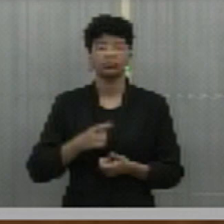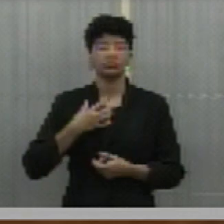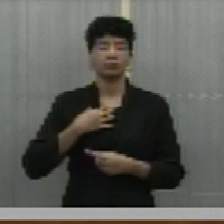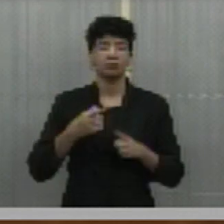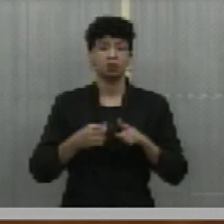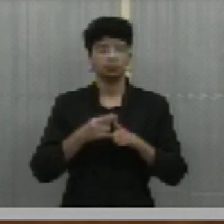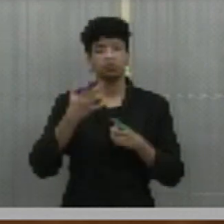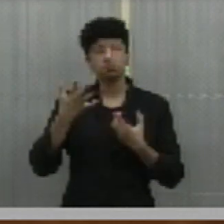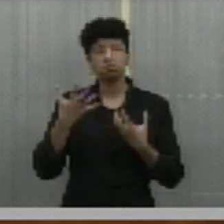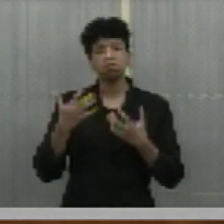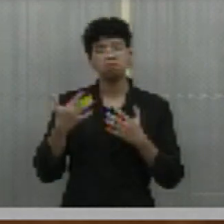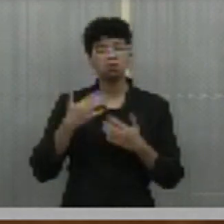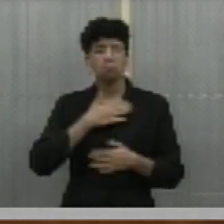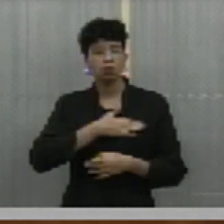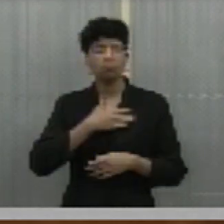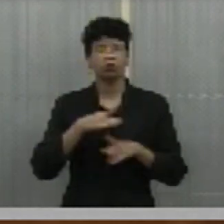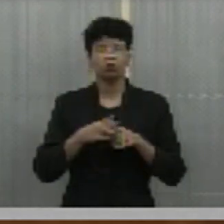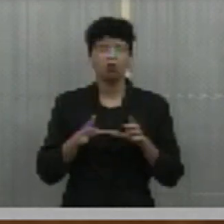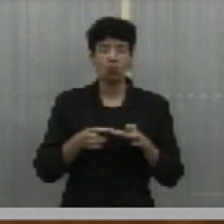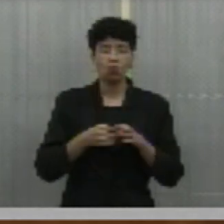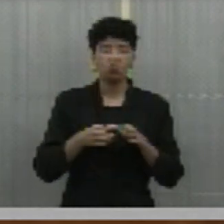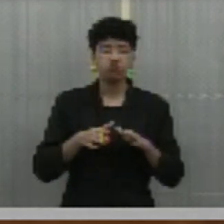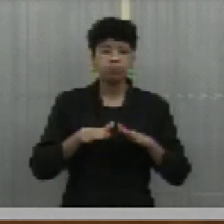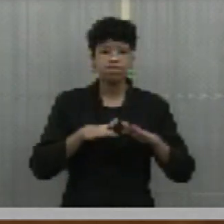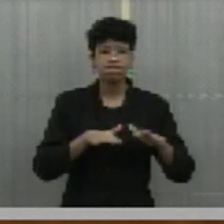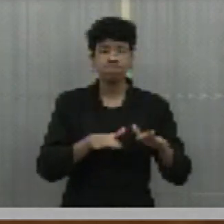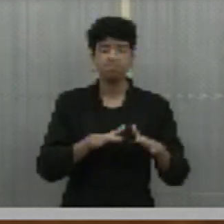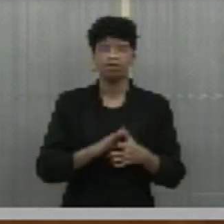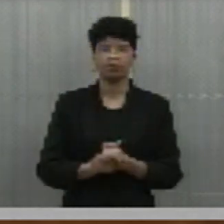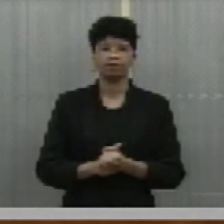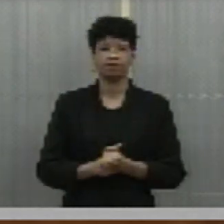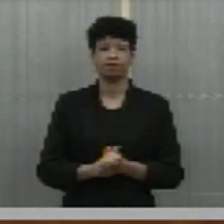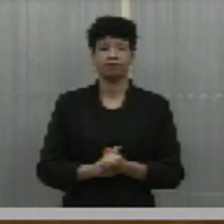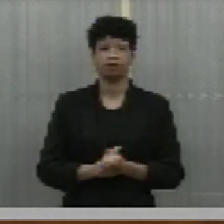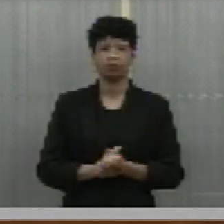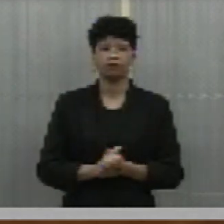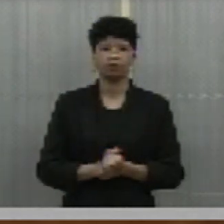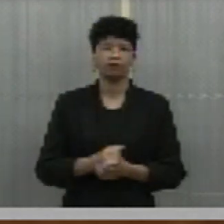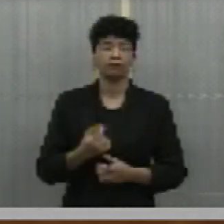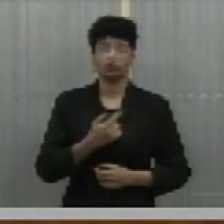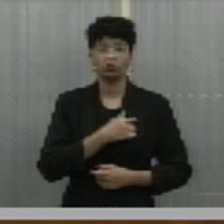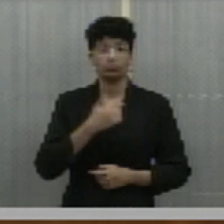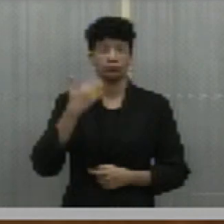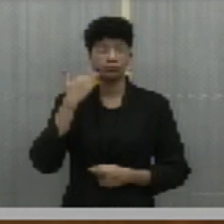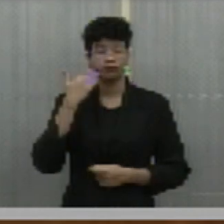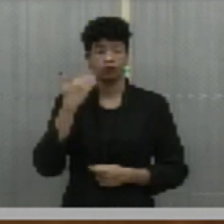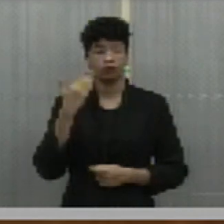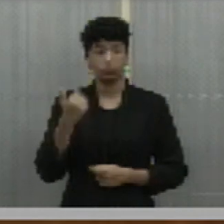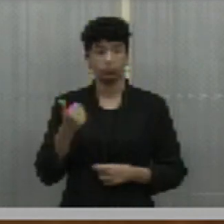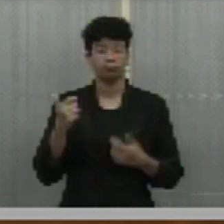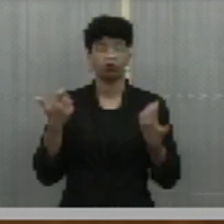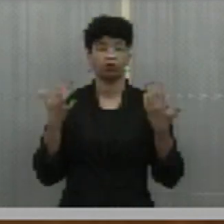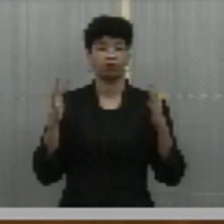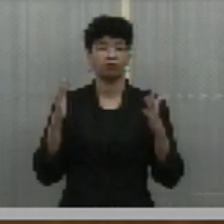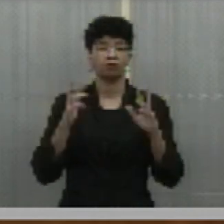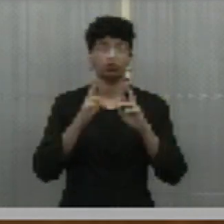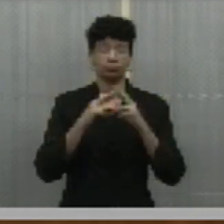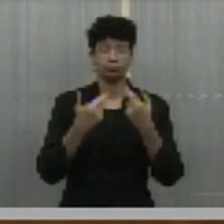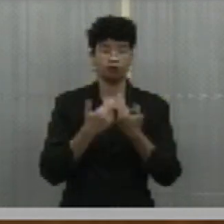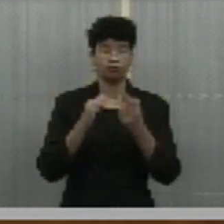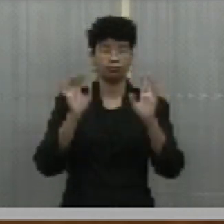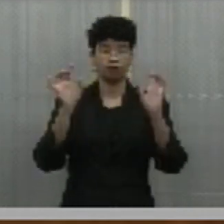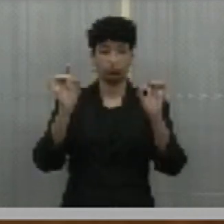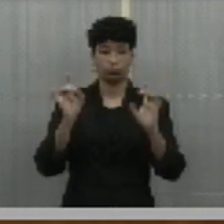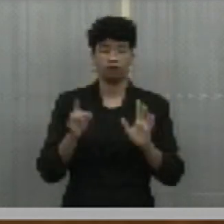simpatizantes e os trabalhadores e trabalhadoras daquele município. Como sabemos, o Partido dos Trabalhadores foi, inclusive, homenageado aqui em sessão solene,